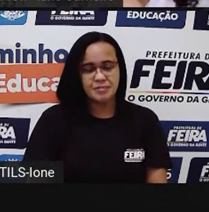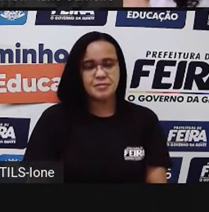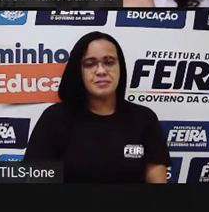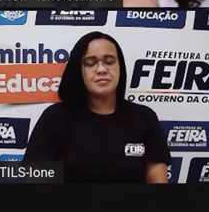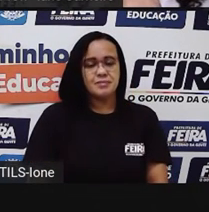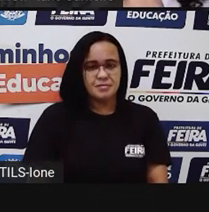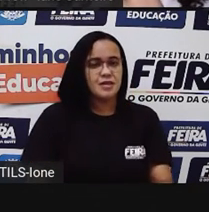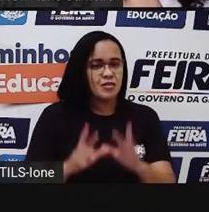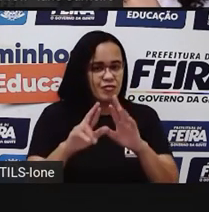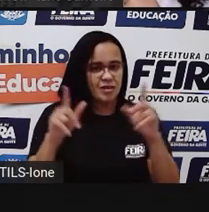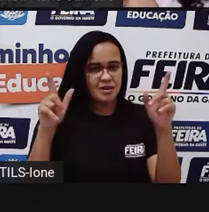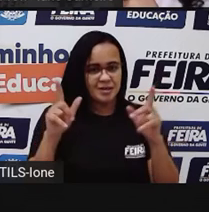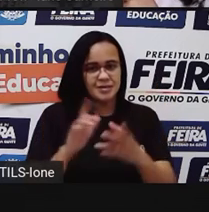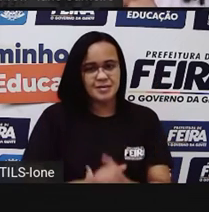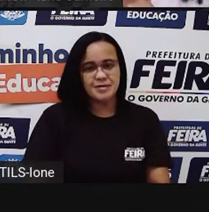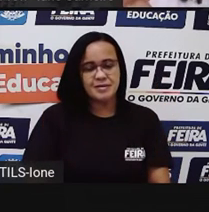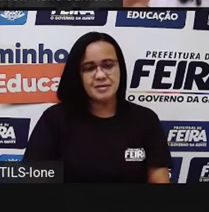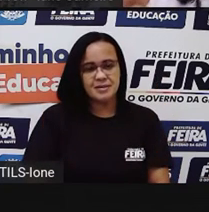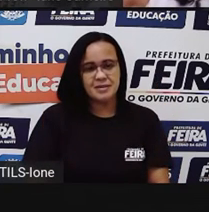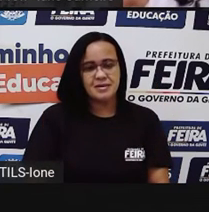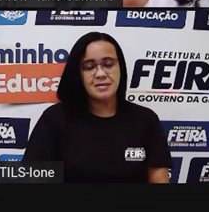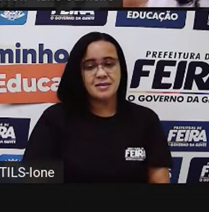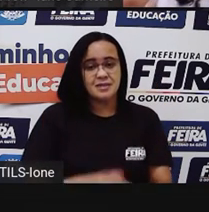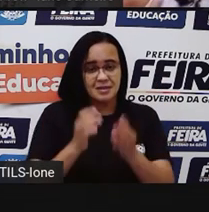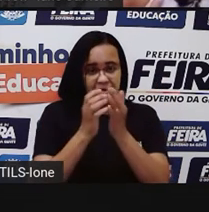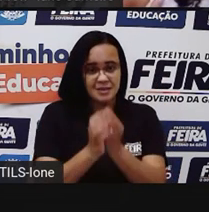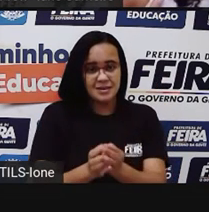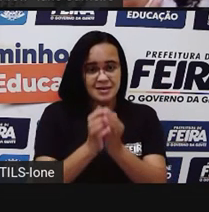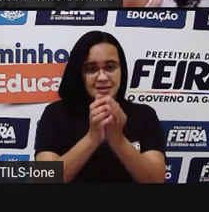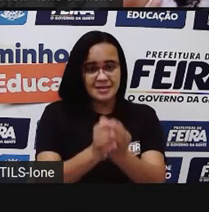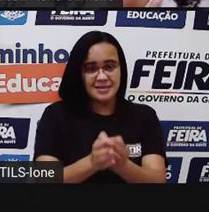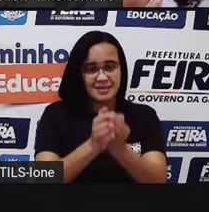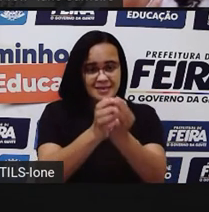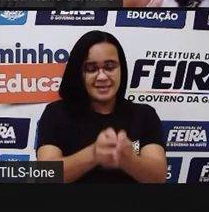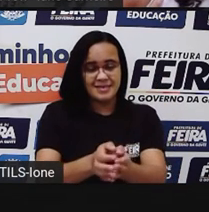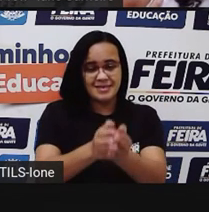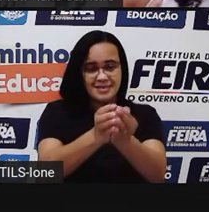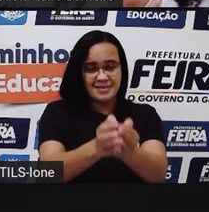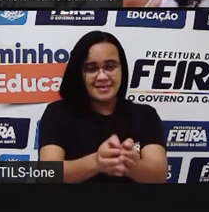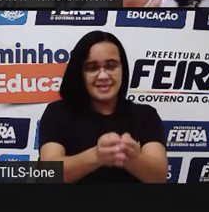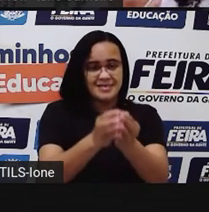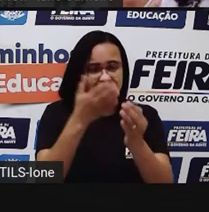ônibus, né? Deixa eu ver o 1. Ah, já sabemos onde é que está o navio. Você sabe onde é que está?